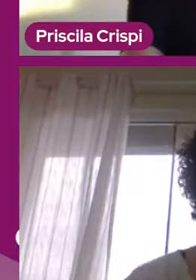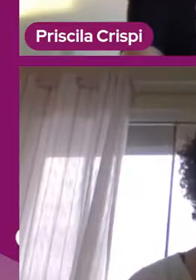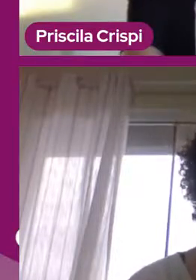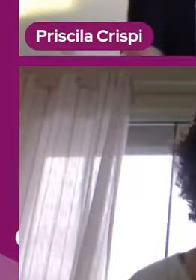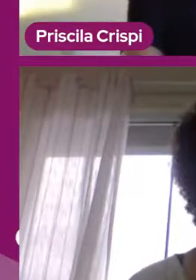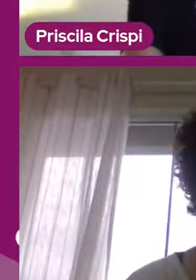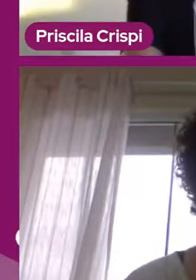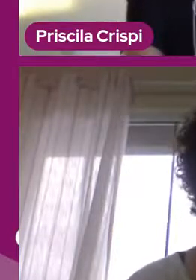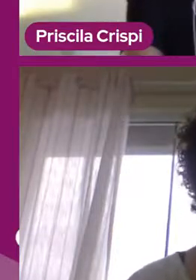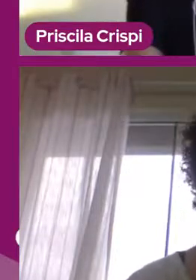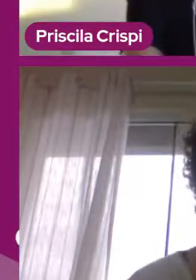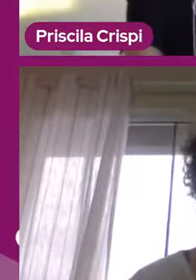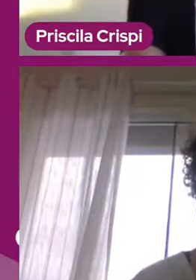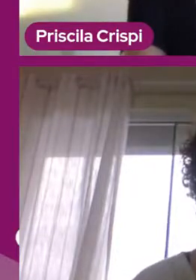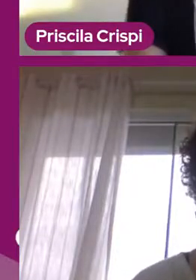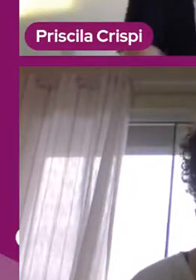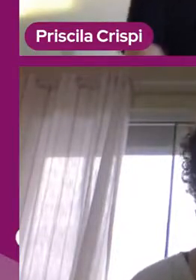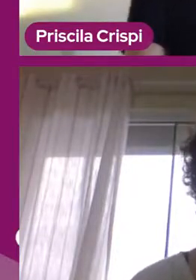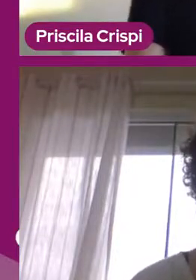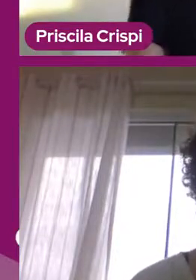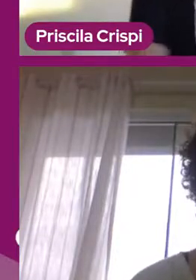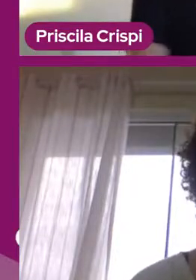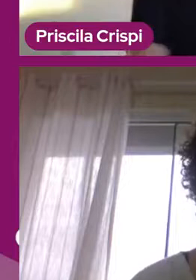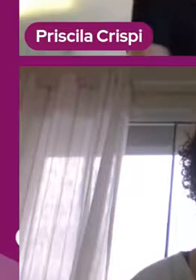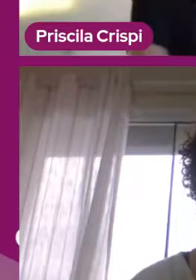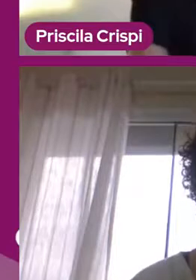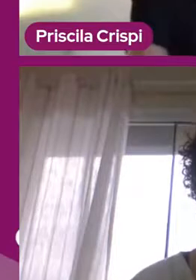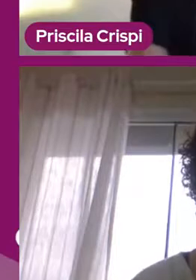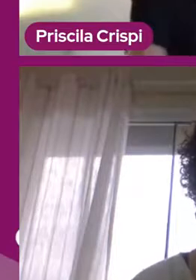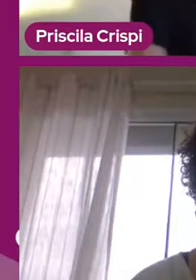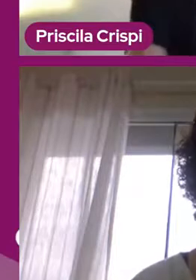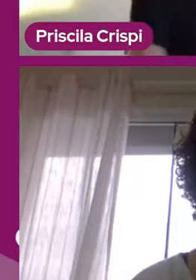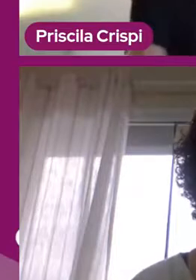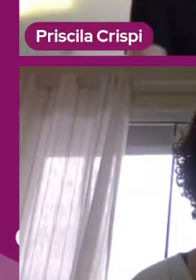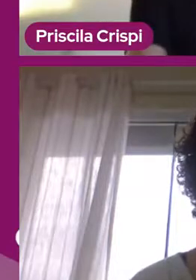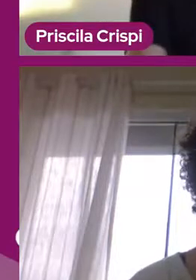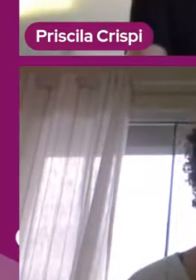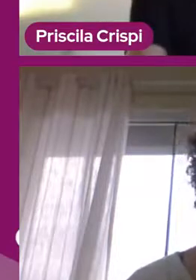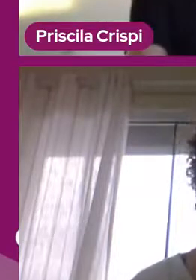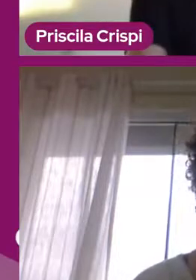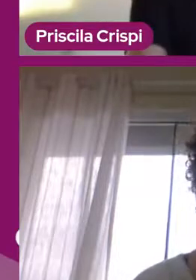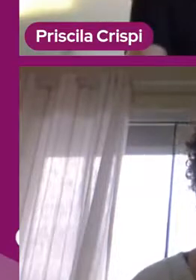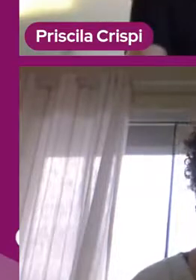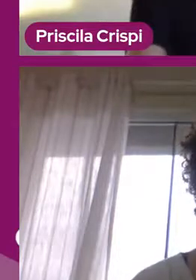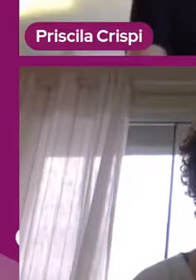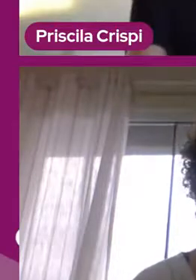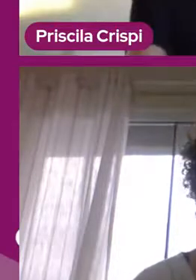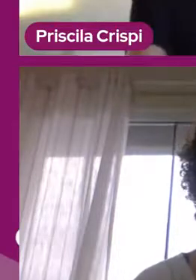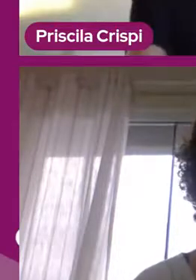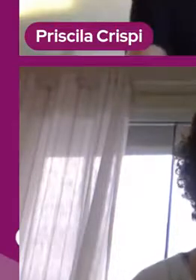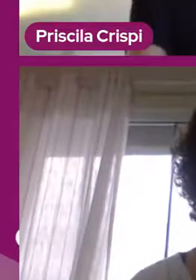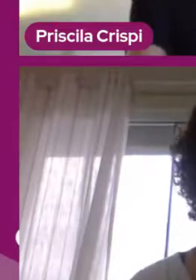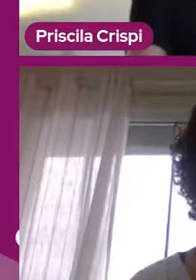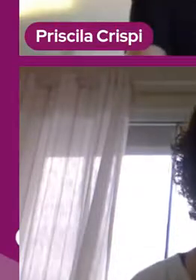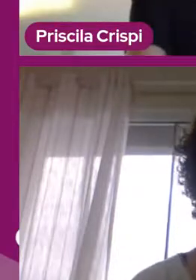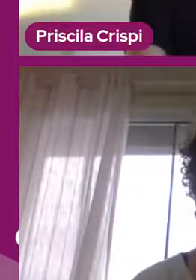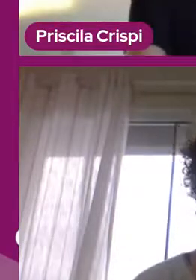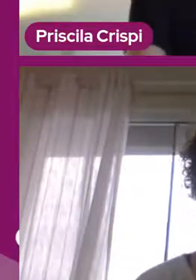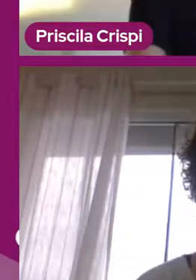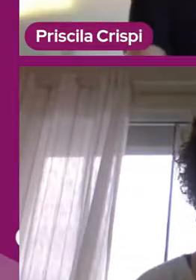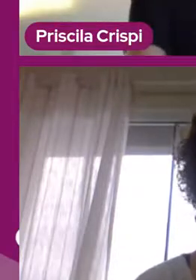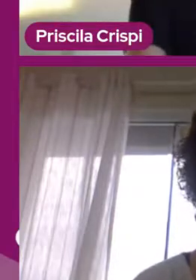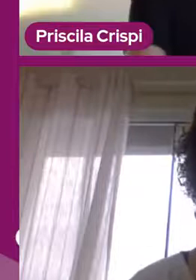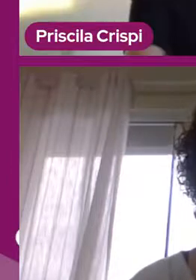Como que é a natureza? Vamos sentir, porque na rotina a gente pergunta muito, como que está o tempo hoje? Como que é?